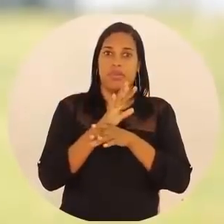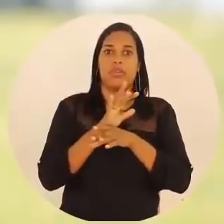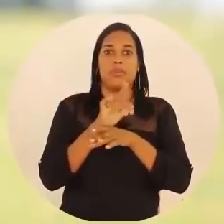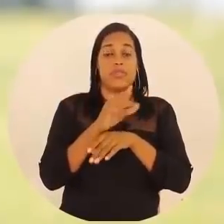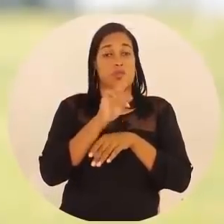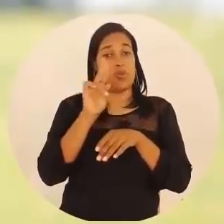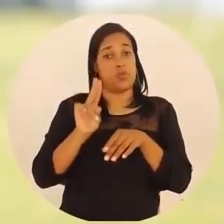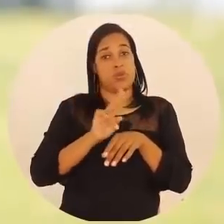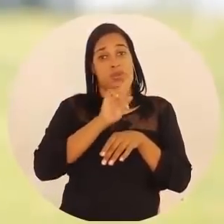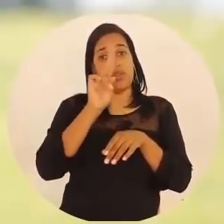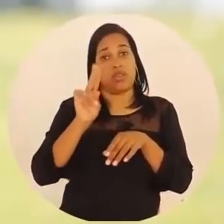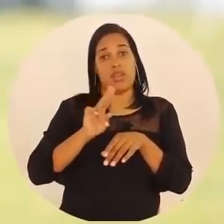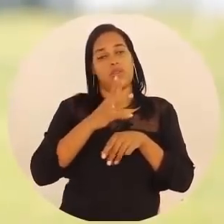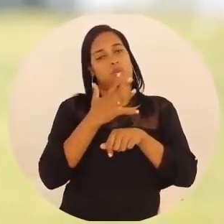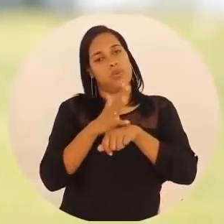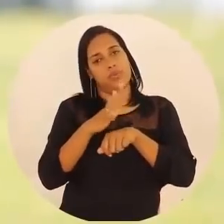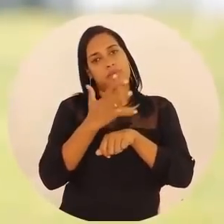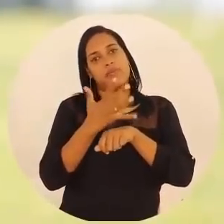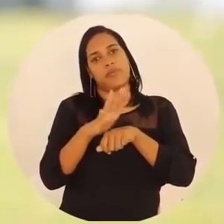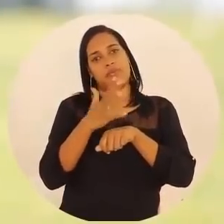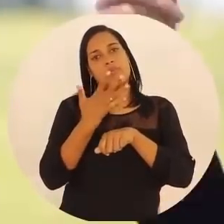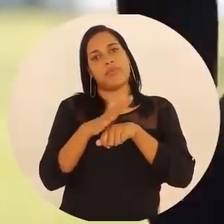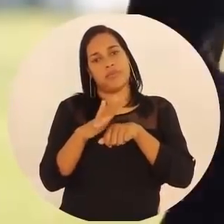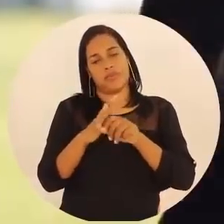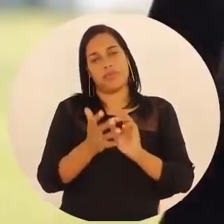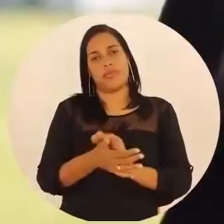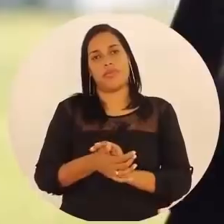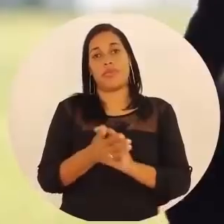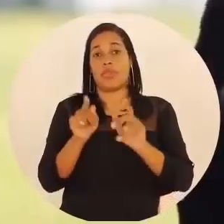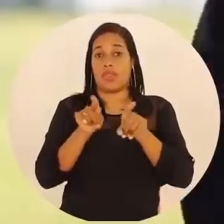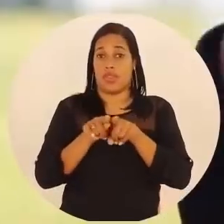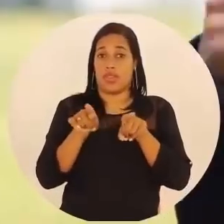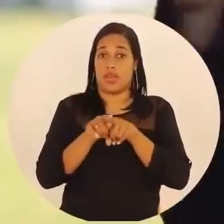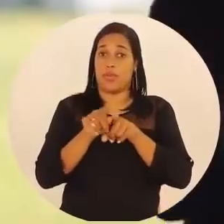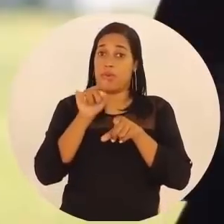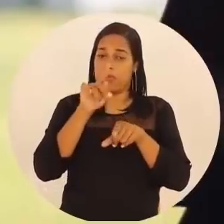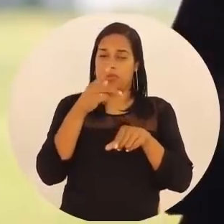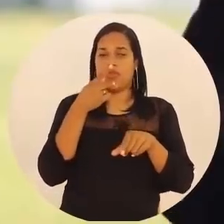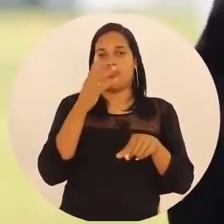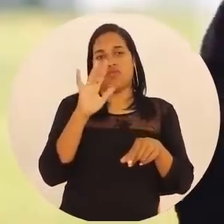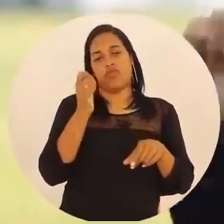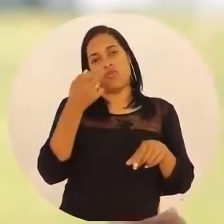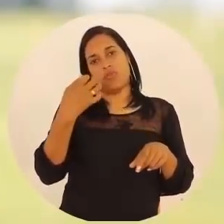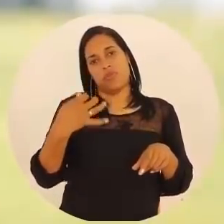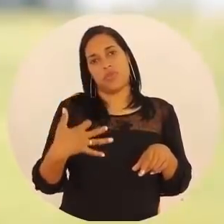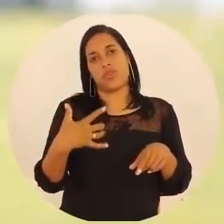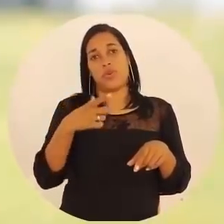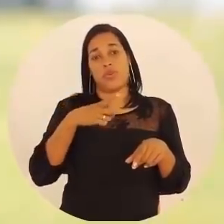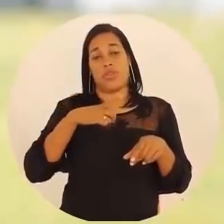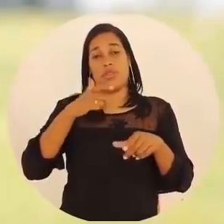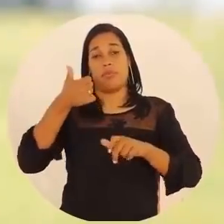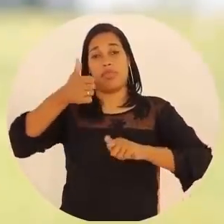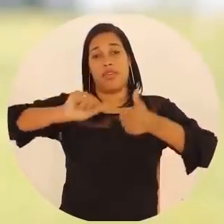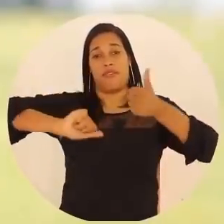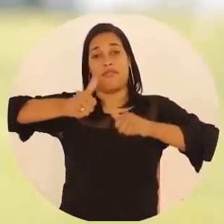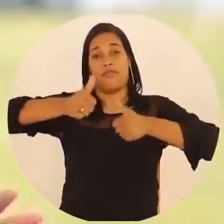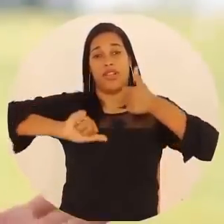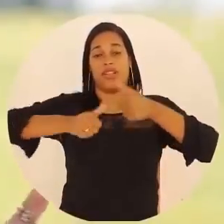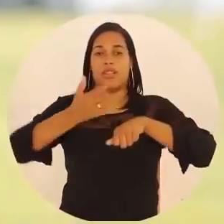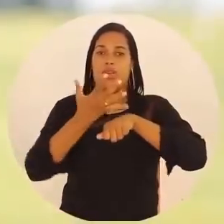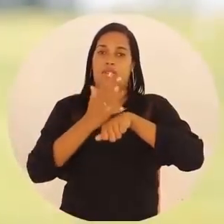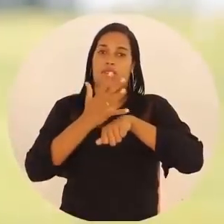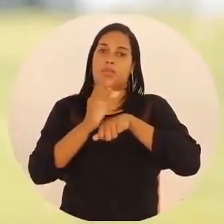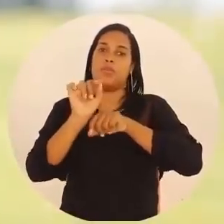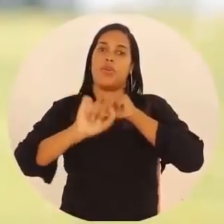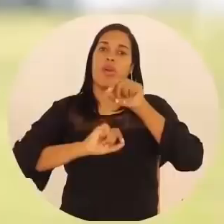ser utilizado com treinamento. E existe, como você falou, um recurso para avaliar o treinamento,